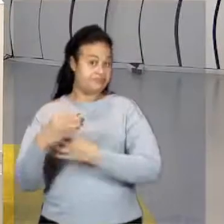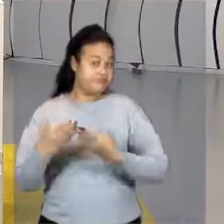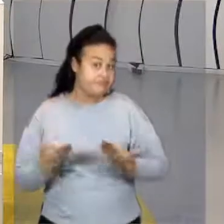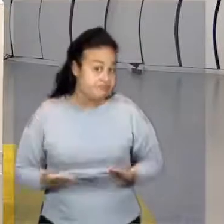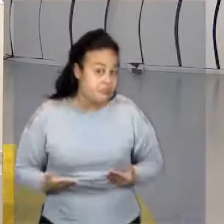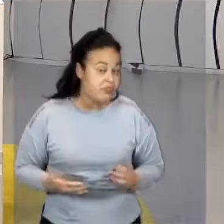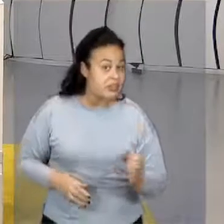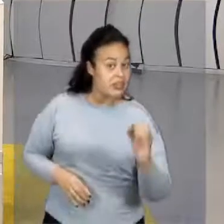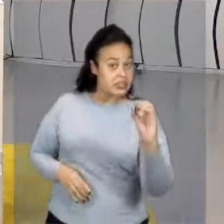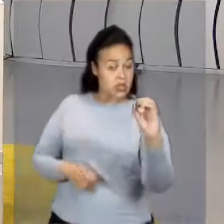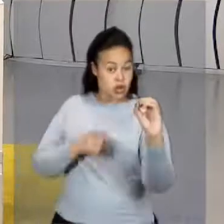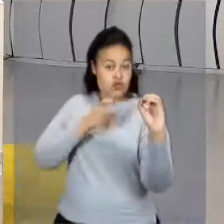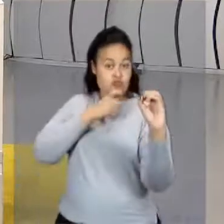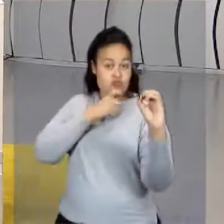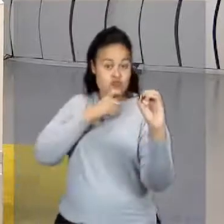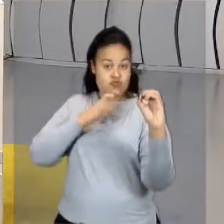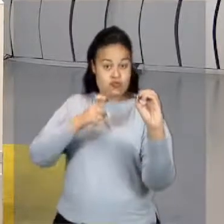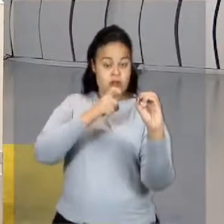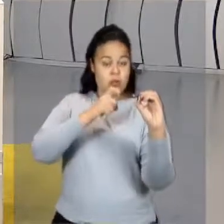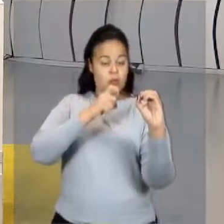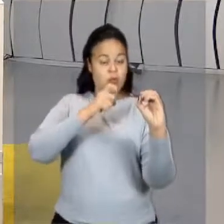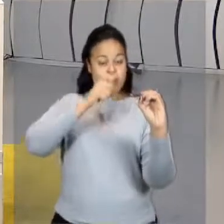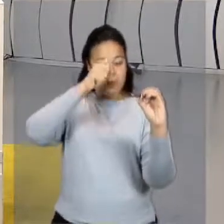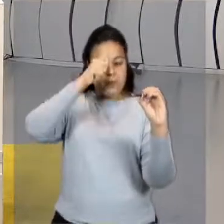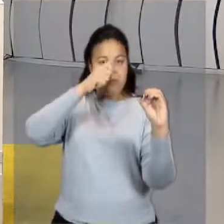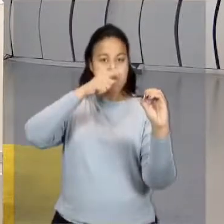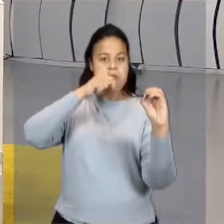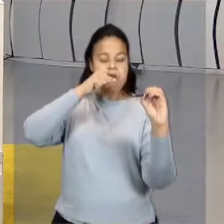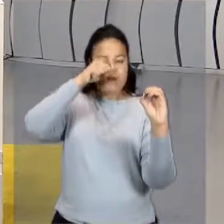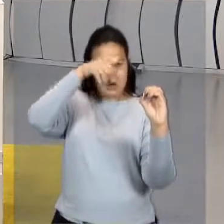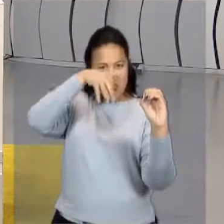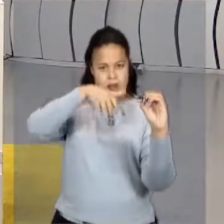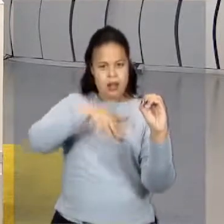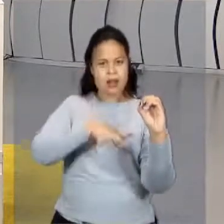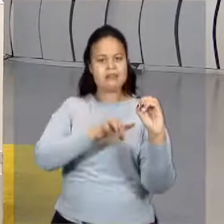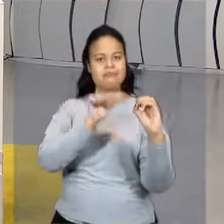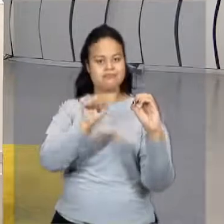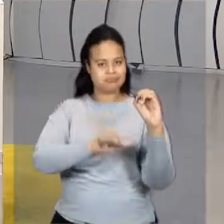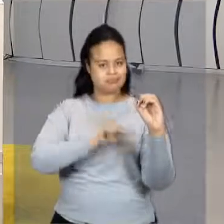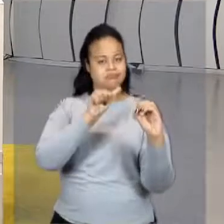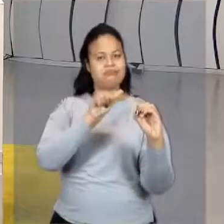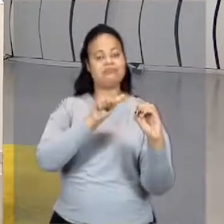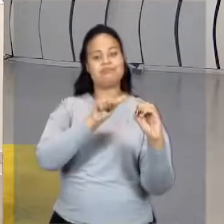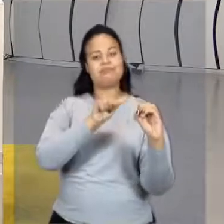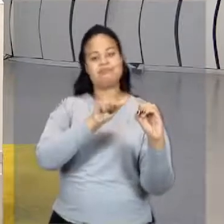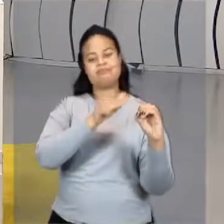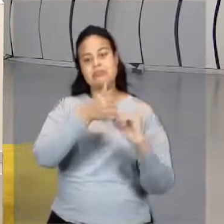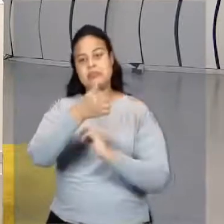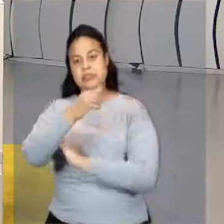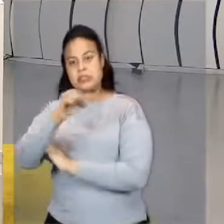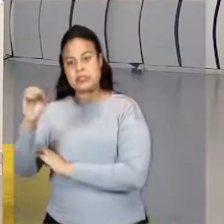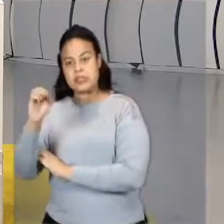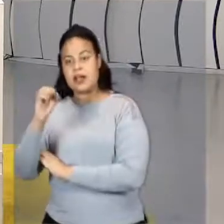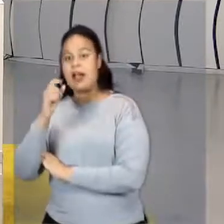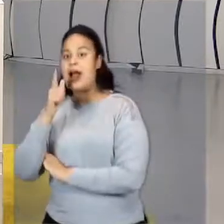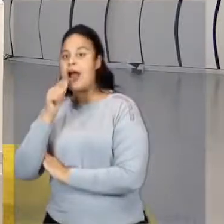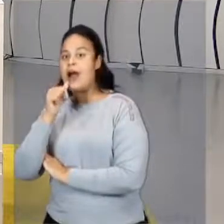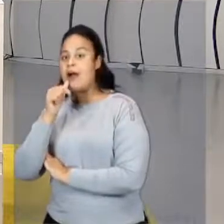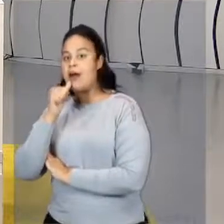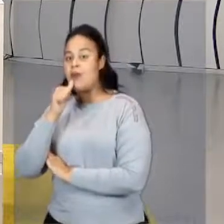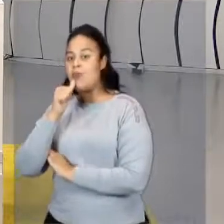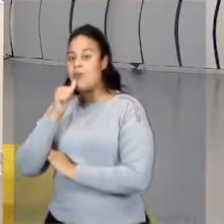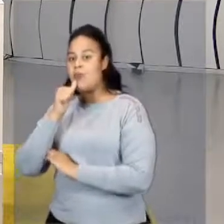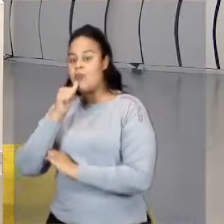o gelo se transforma em água. E a 100 graus, a água, ela se transforma em vapor, tá?